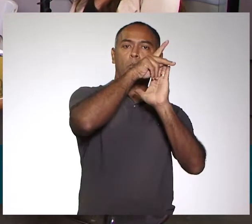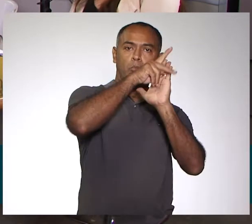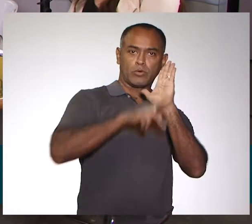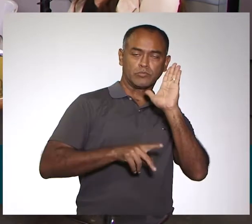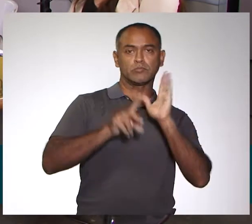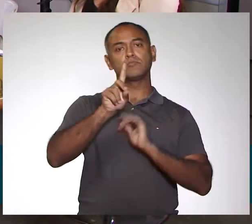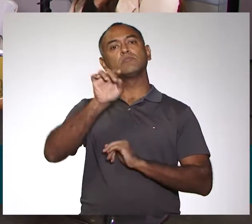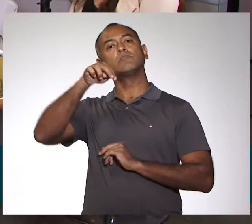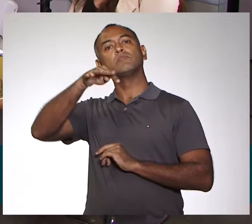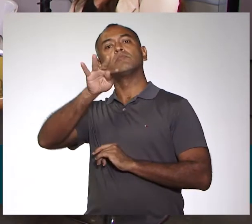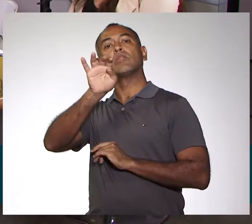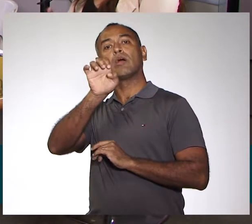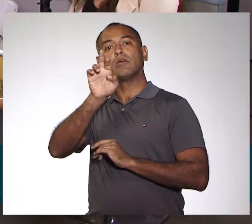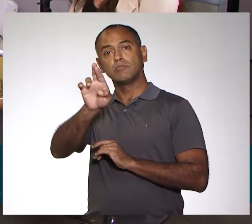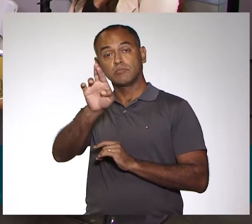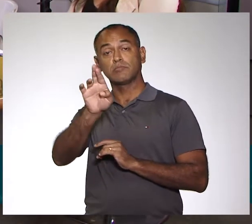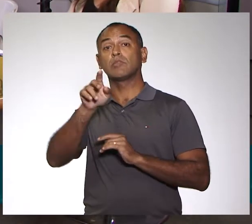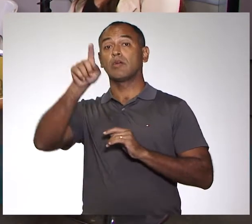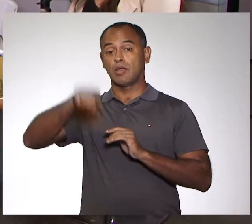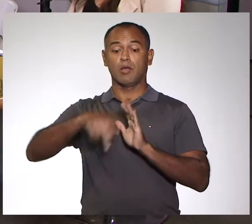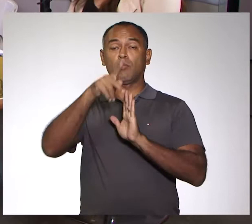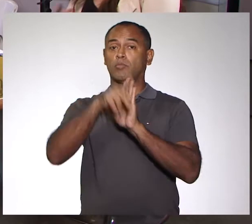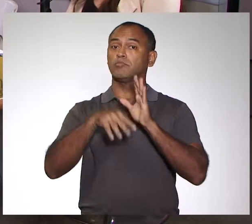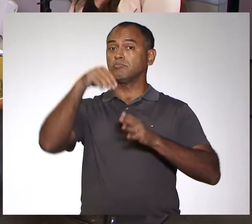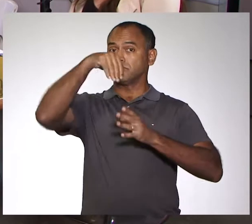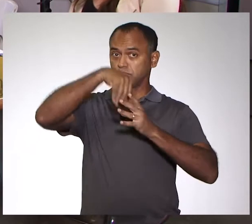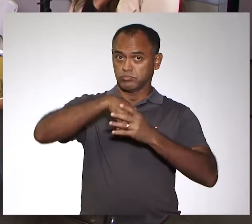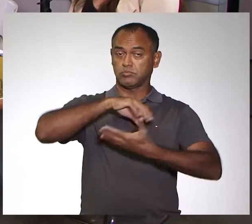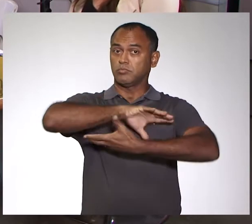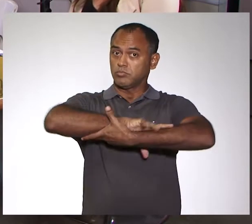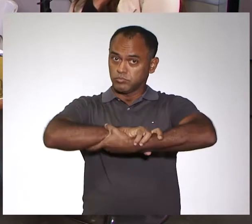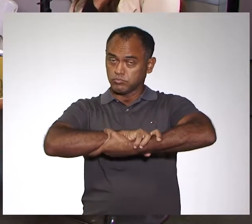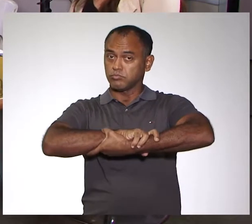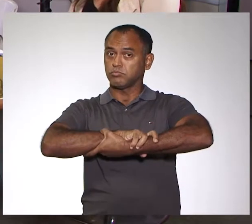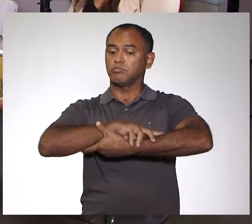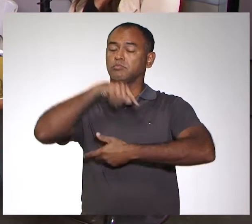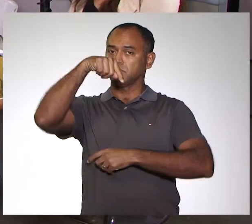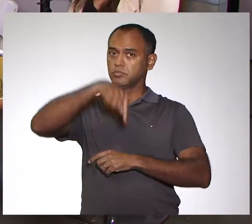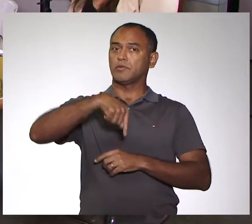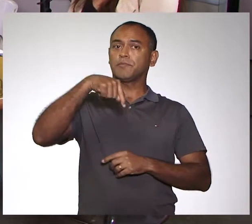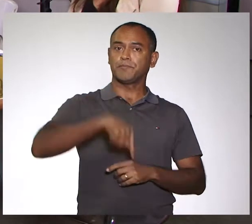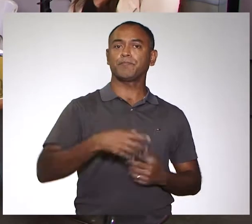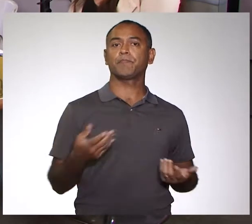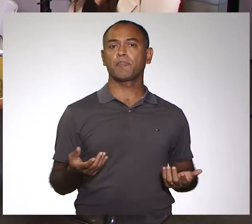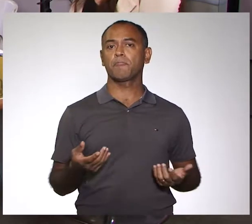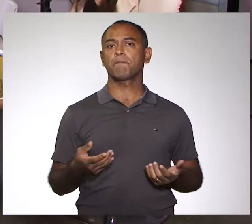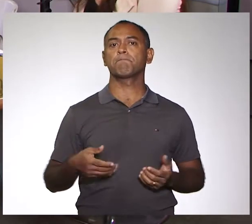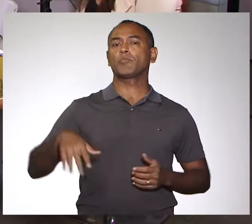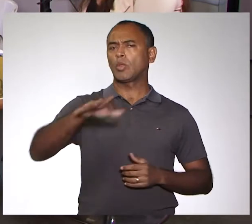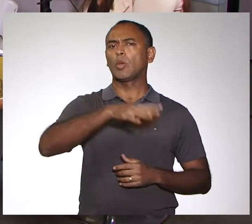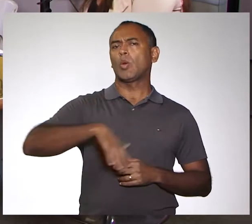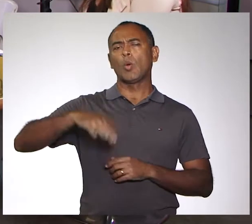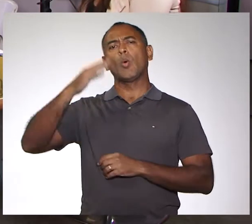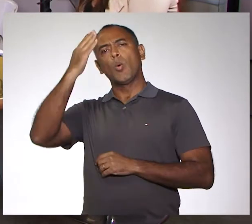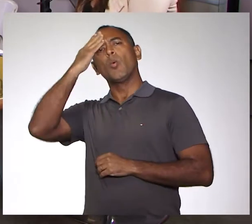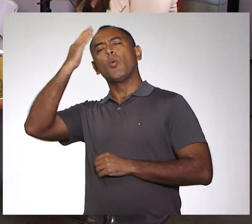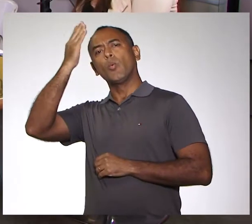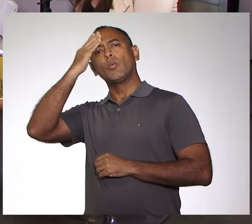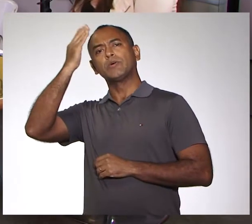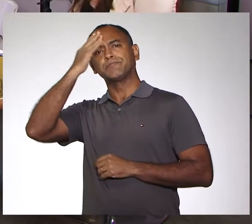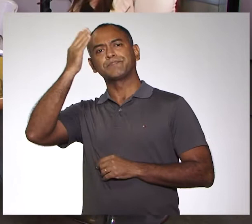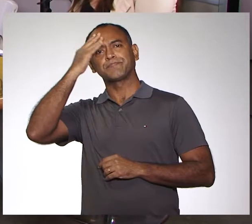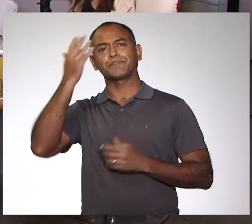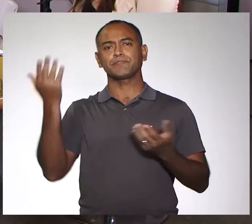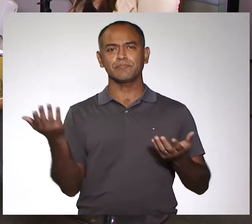Dinter, ele foi um projeto dentro dessa parceria, um projeto pontual. E, como nós todos